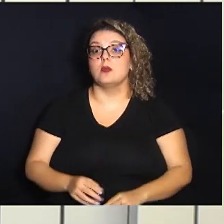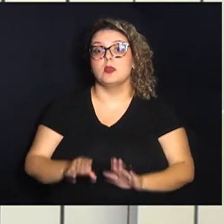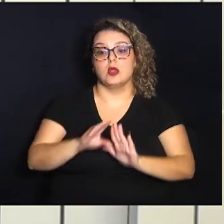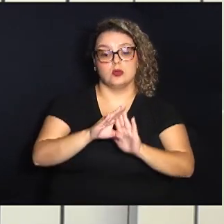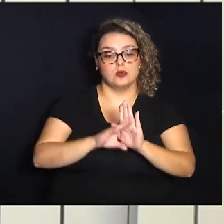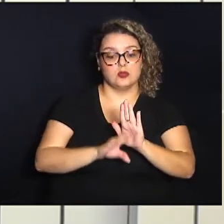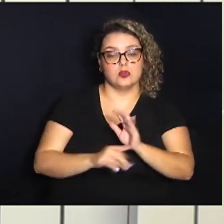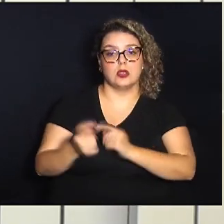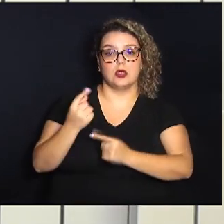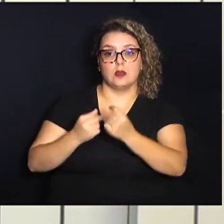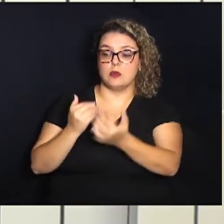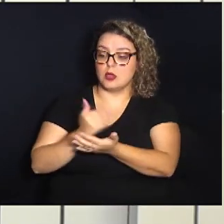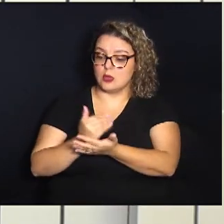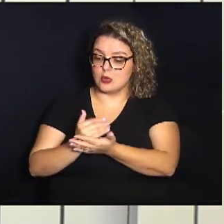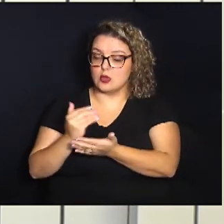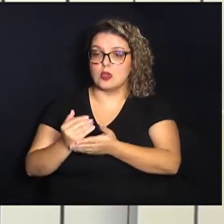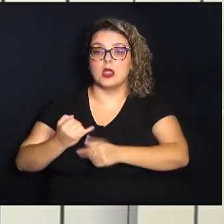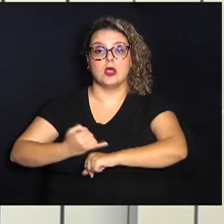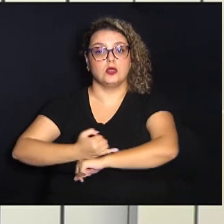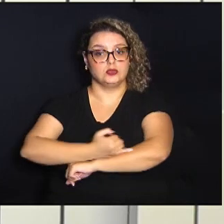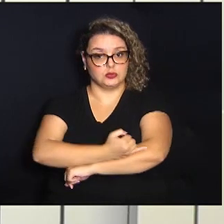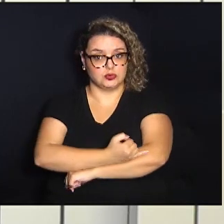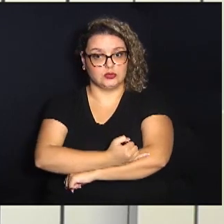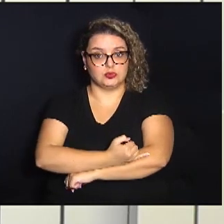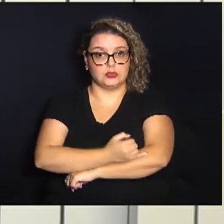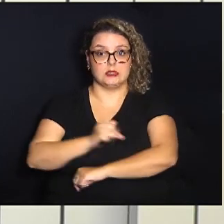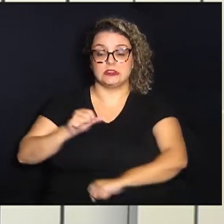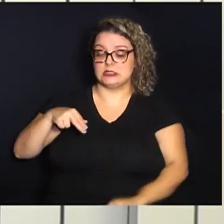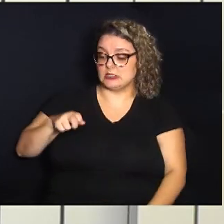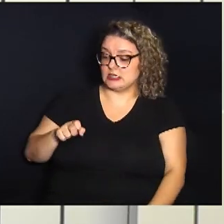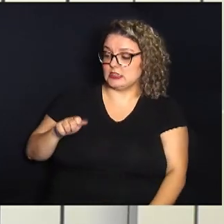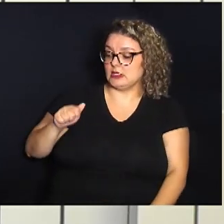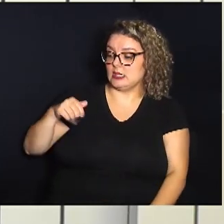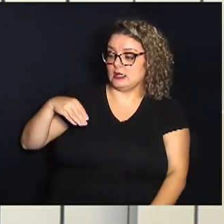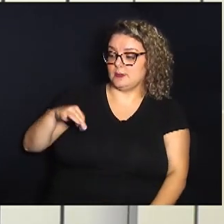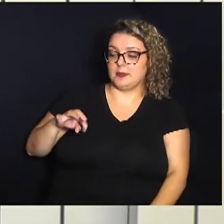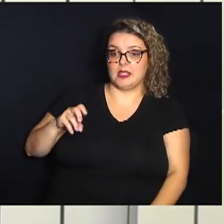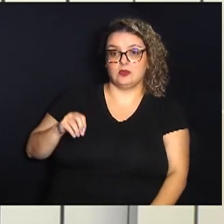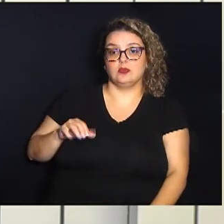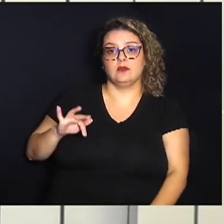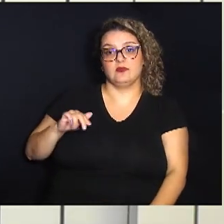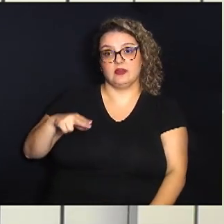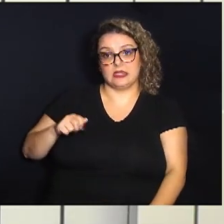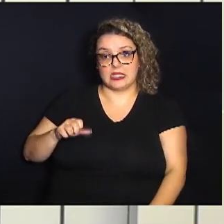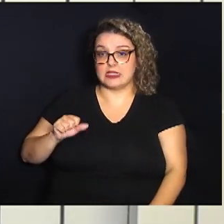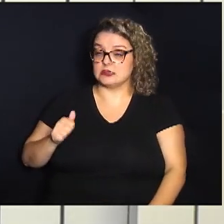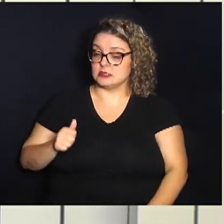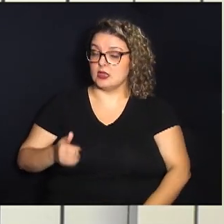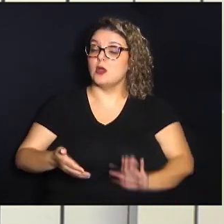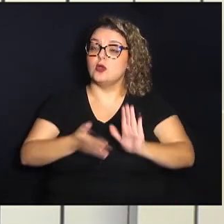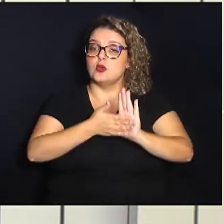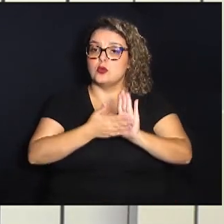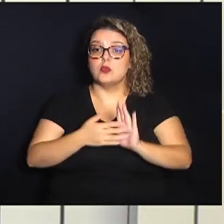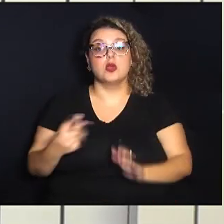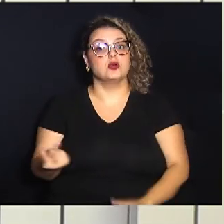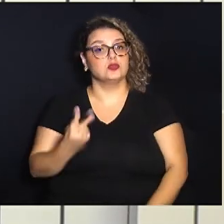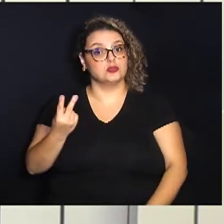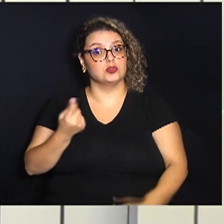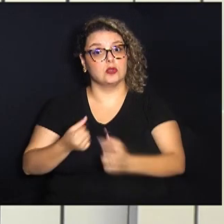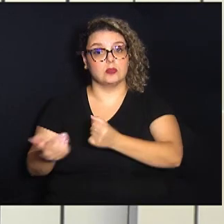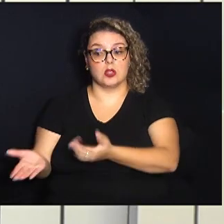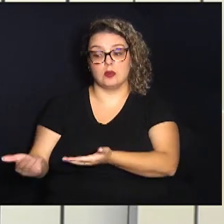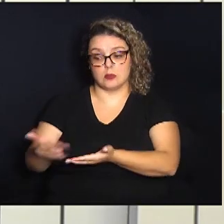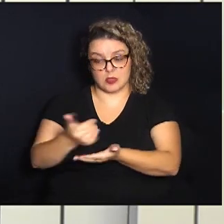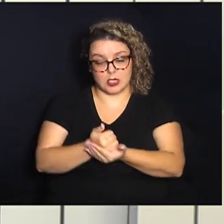financiamento a infraestrutura e saneamento finasa de acordo com a proposta os valores adquiridos